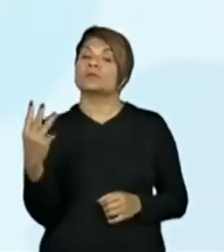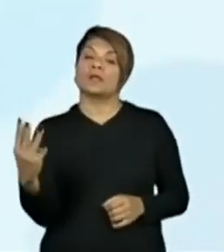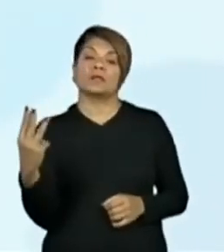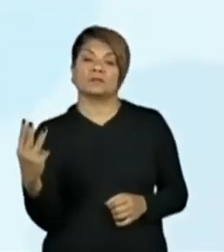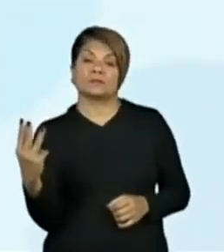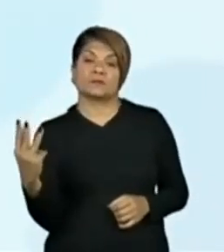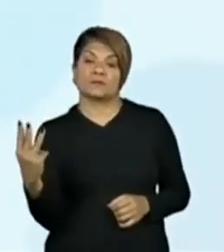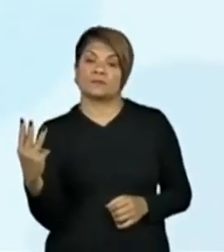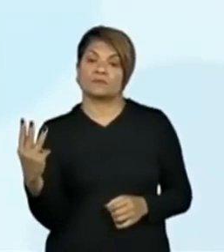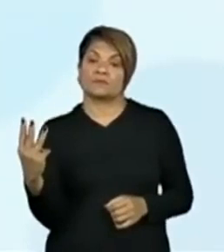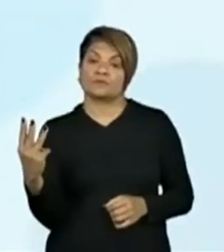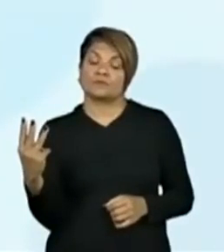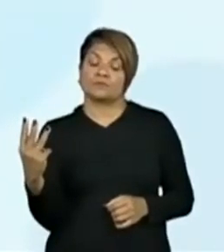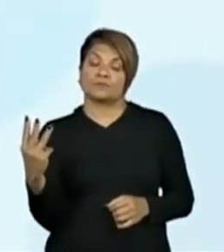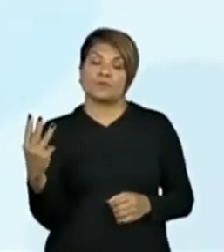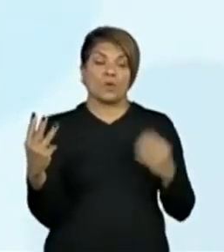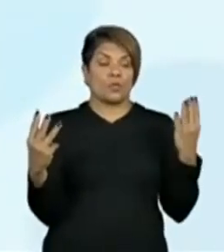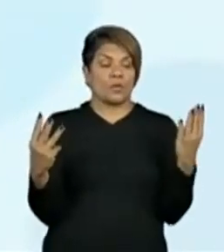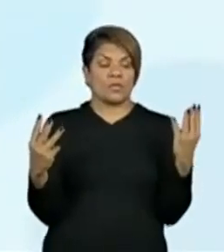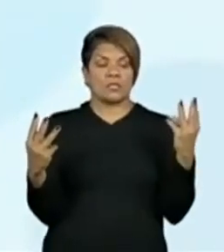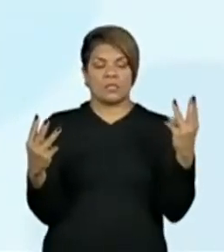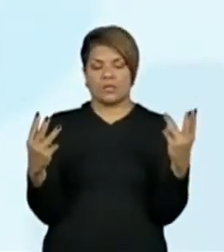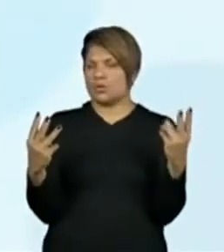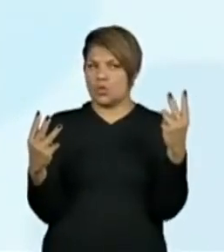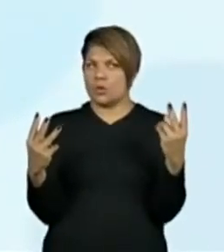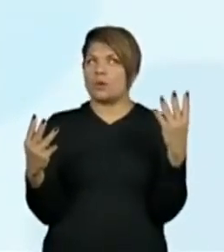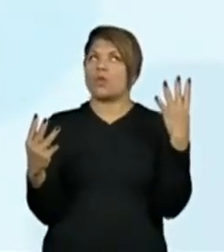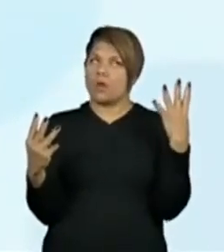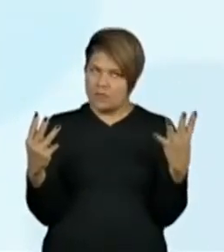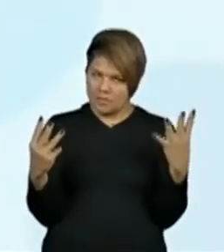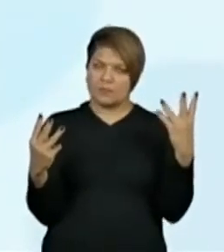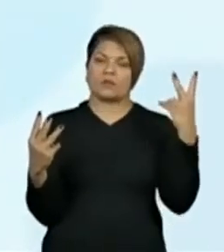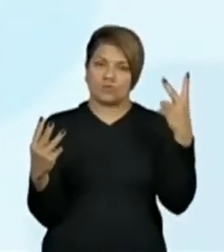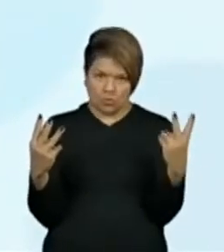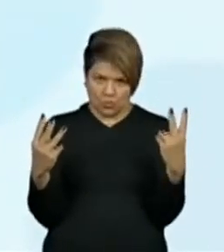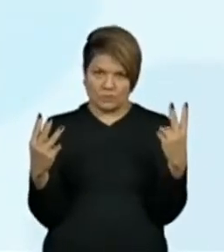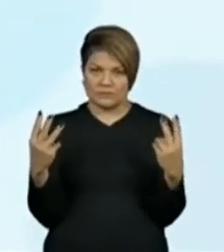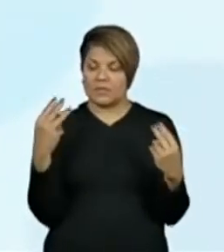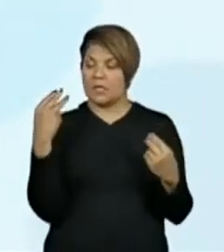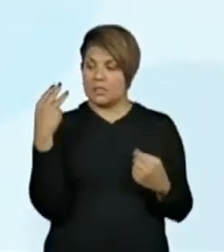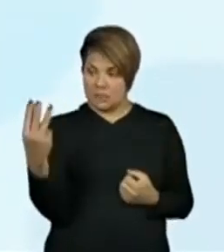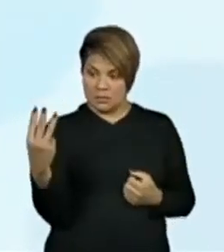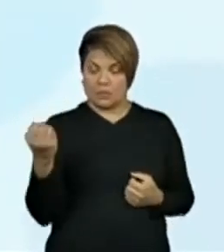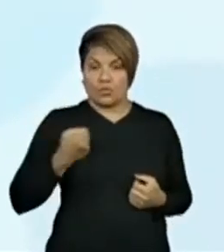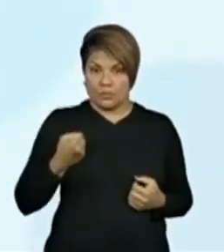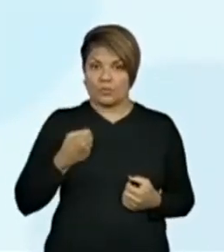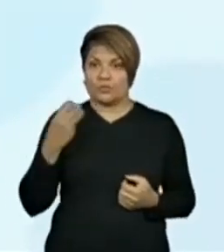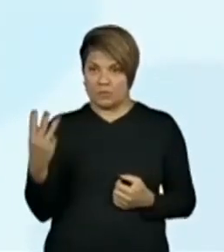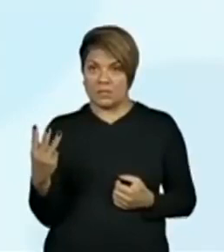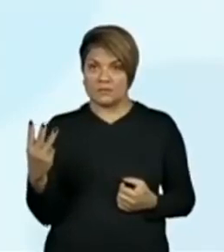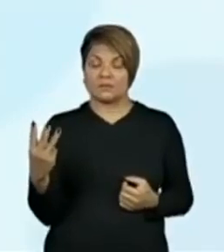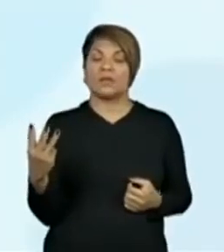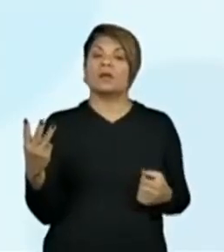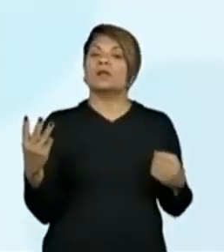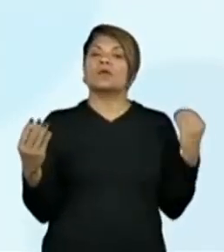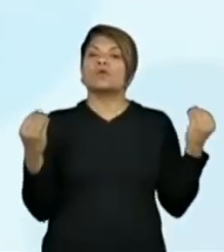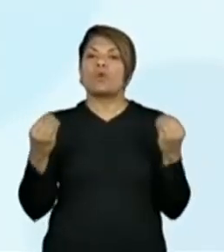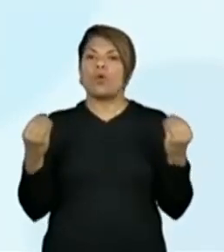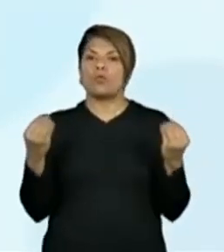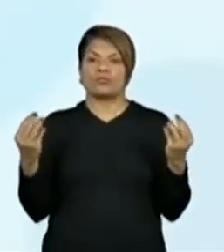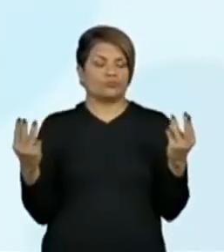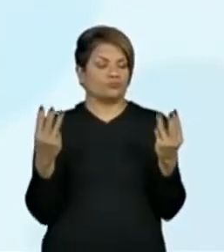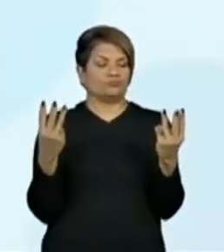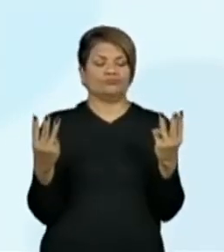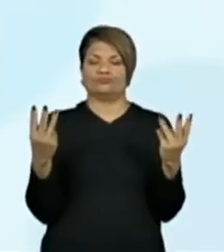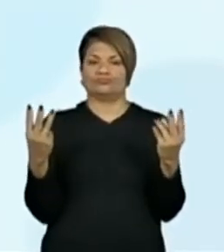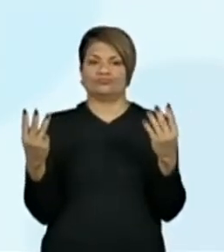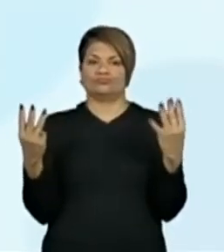números, professora Vivi, a gente pode formar utilizando o 42 e colocando aí